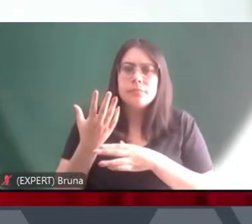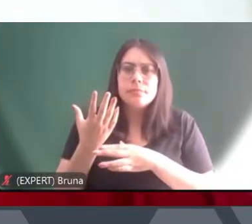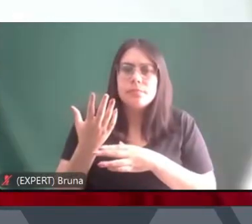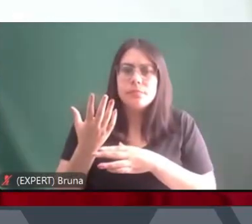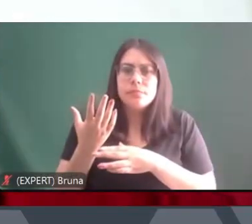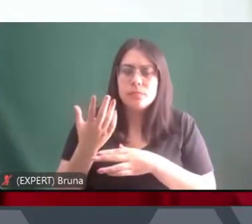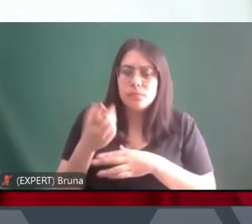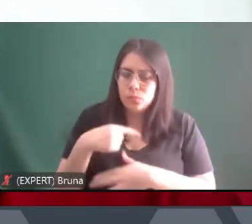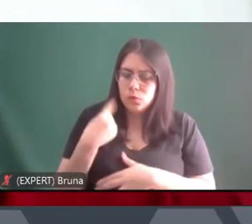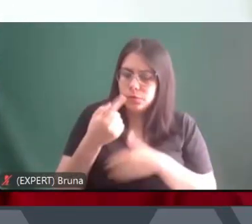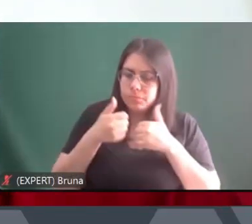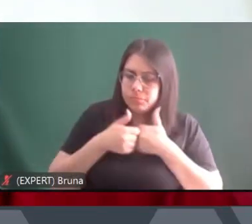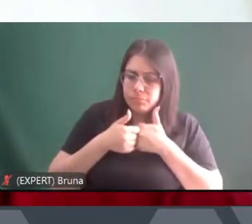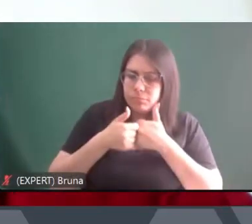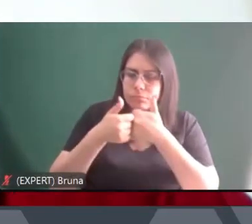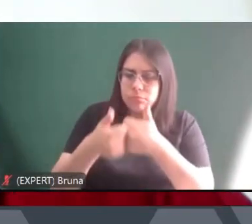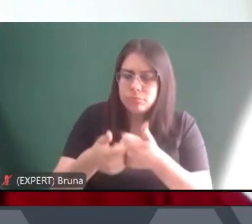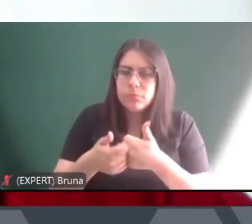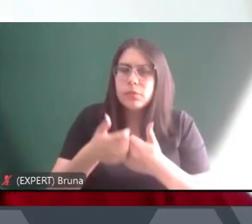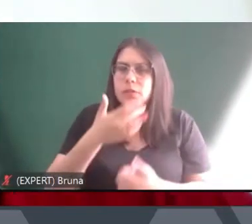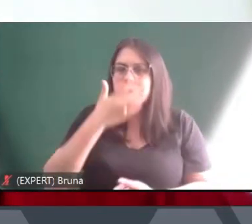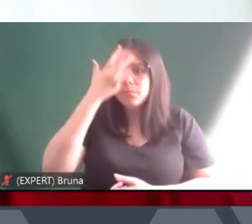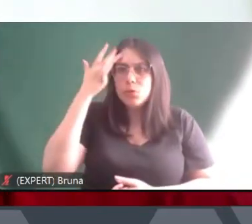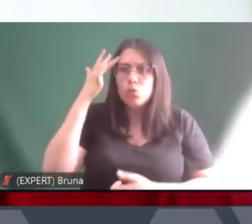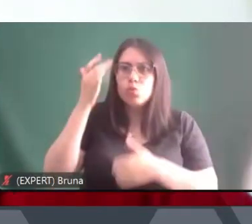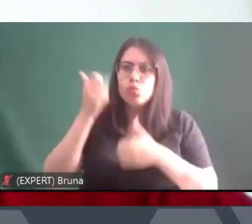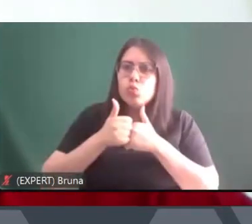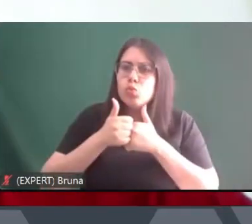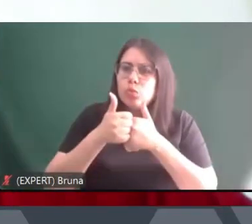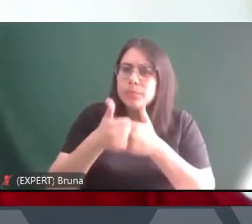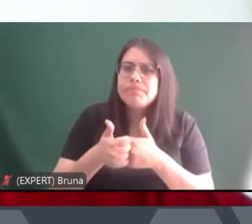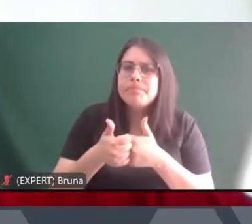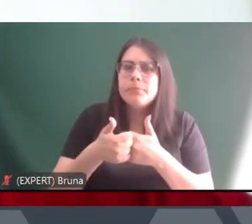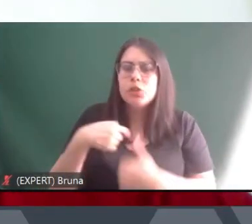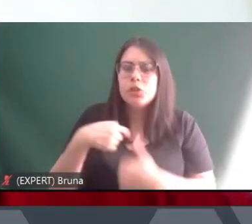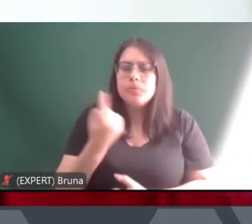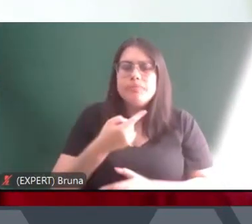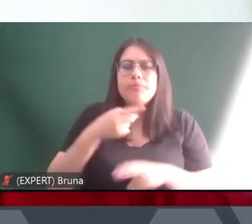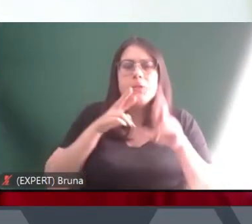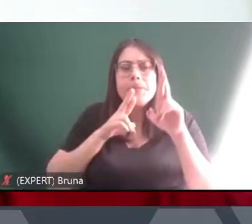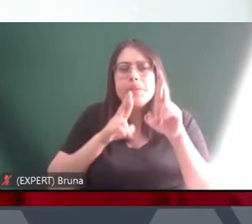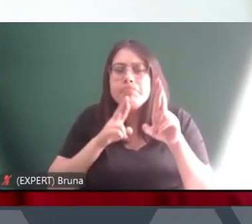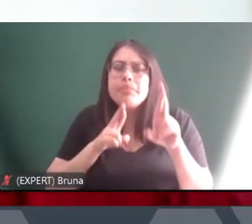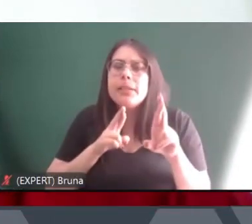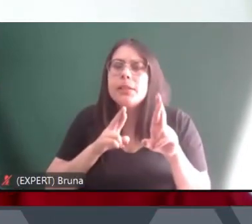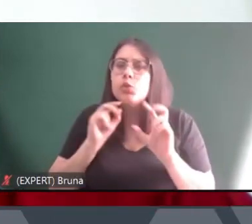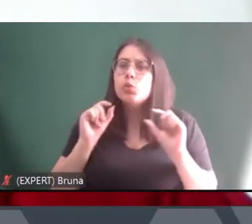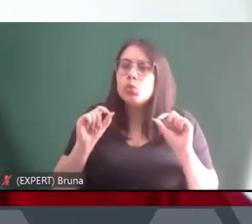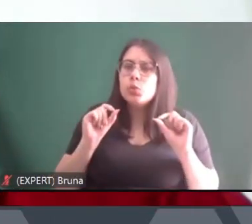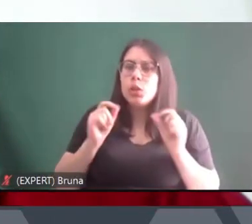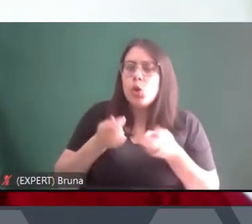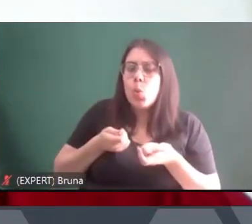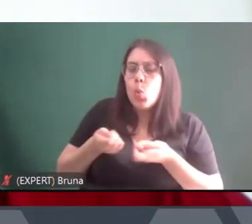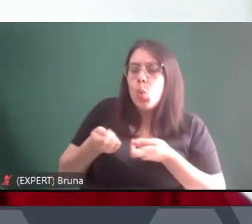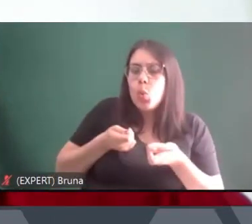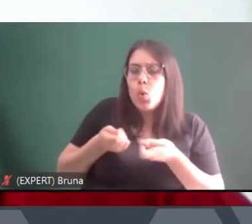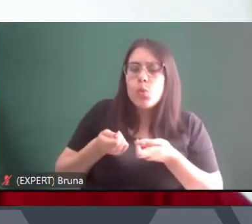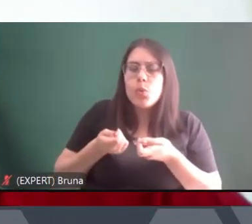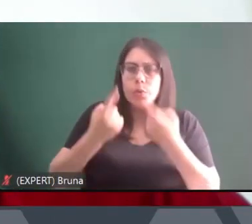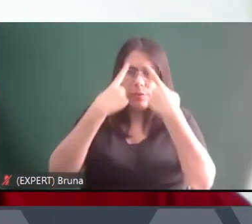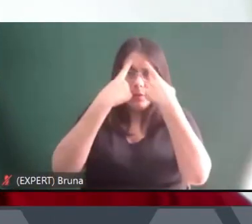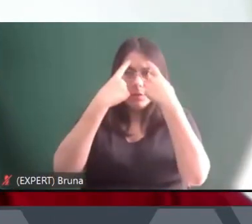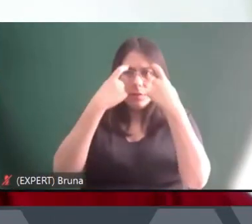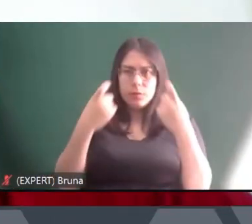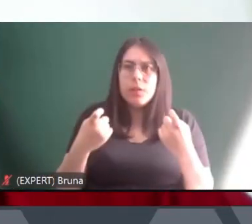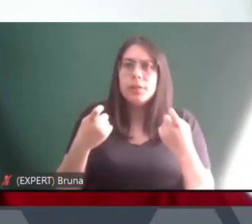que acompanhava e nas pessoas que acompanhavam a cena uma expectativa de um controle da violência no